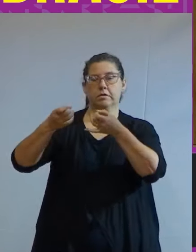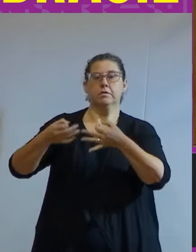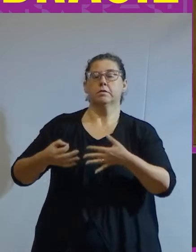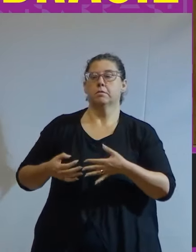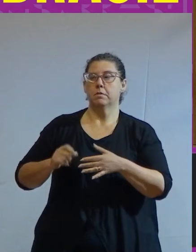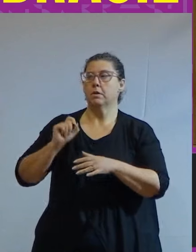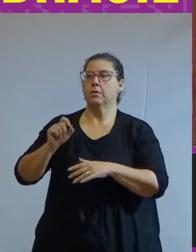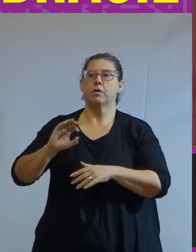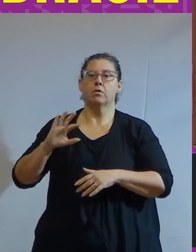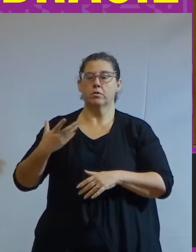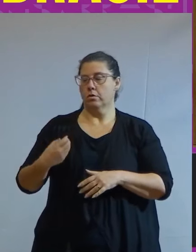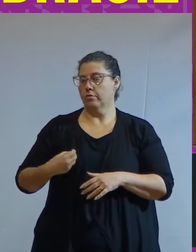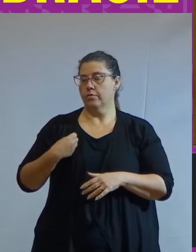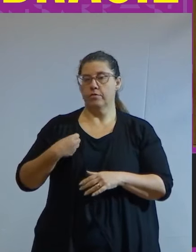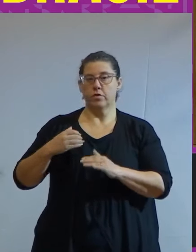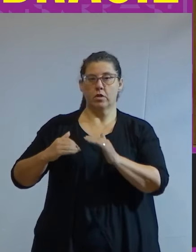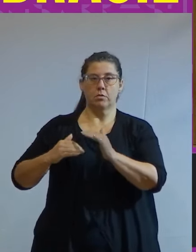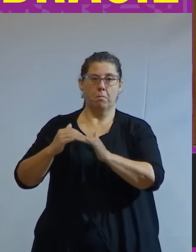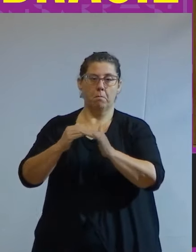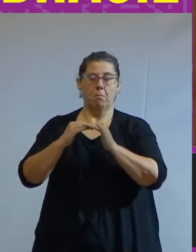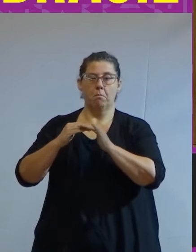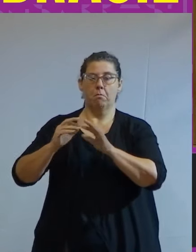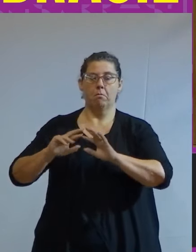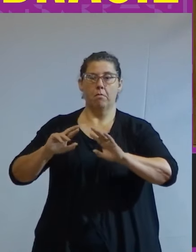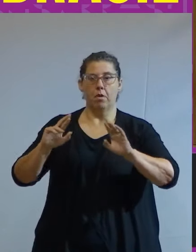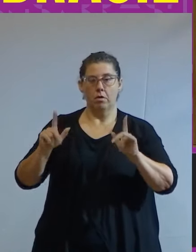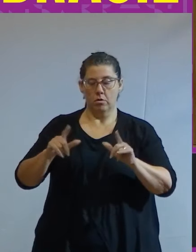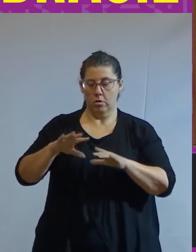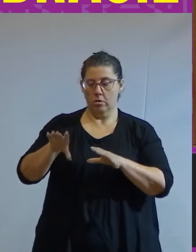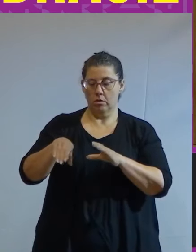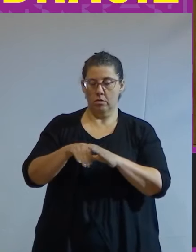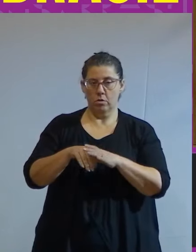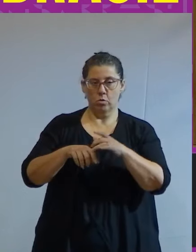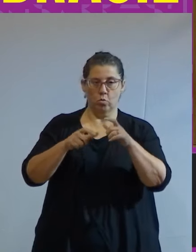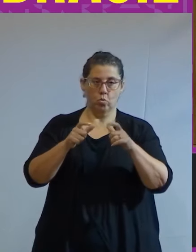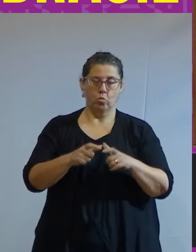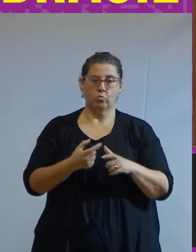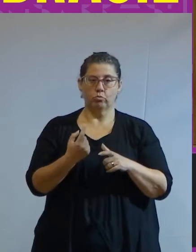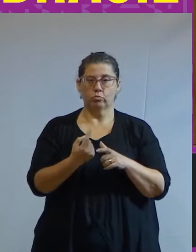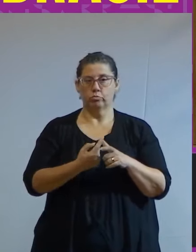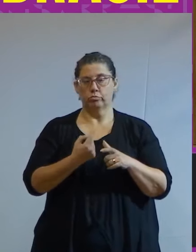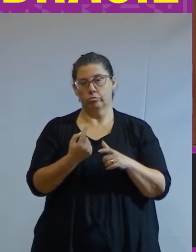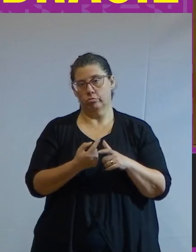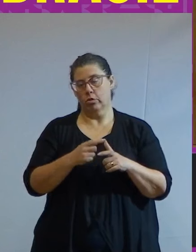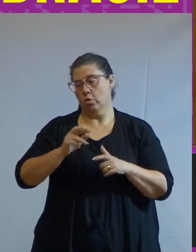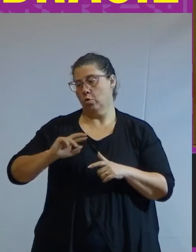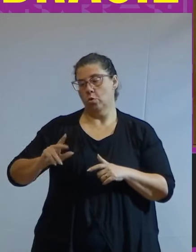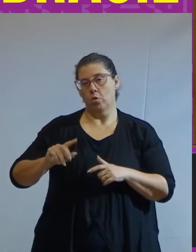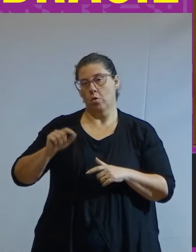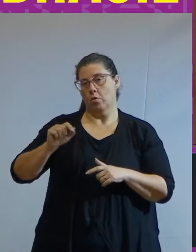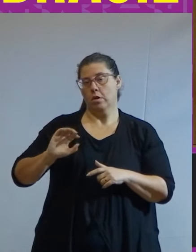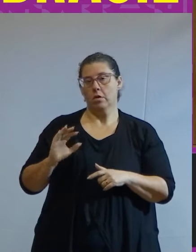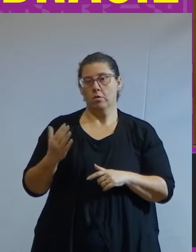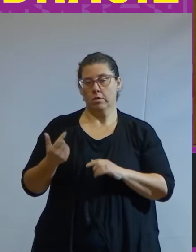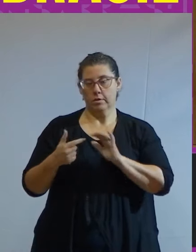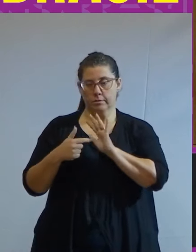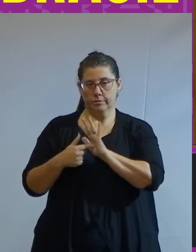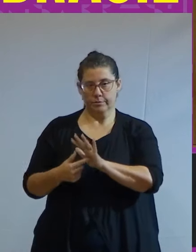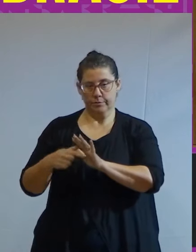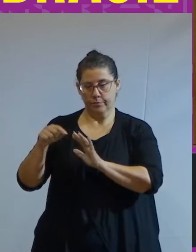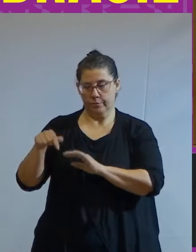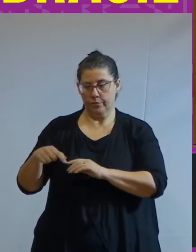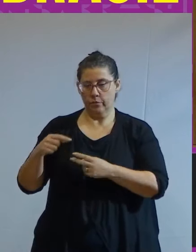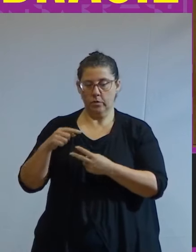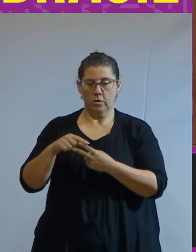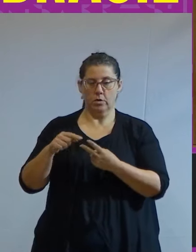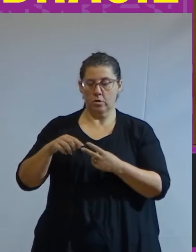implica a convivência de padrões diferentes dentro de um mesmo enquadramento. Não é este o caso aqui. Aqui temos